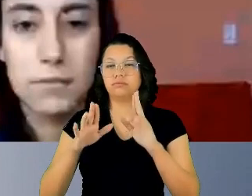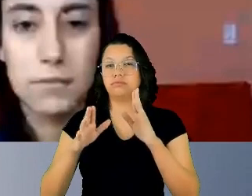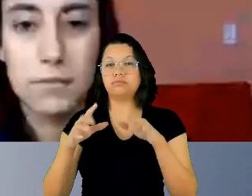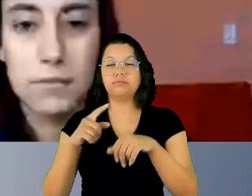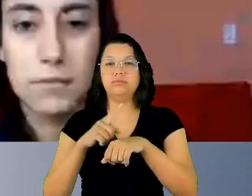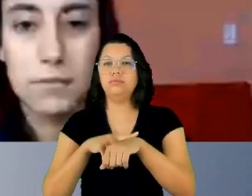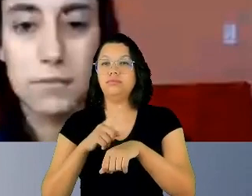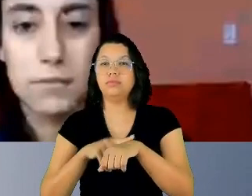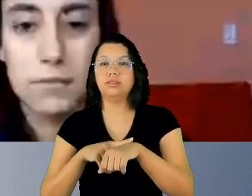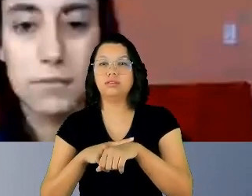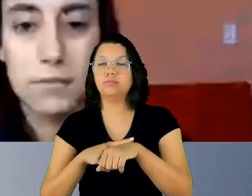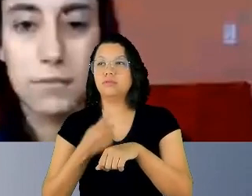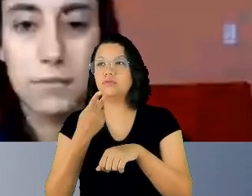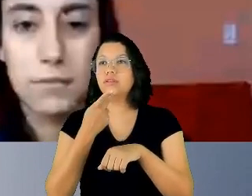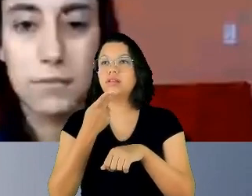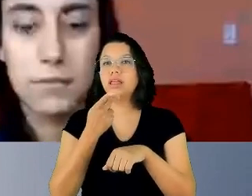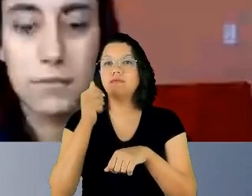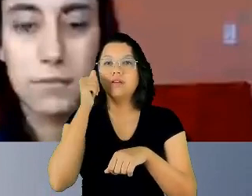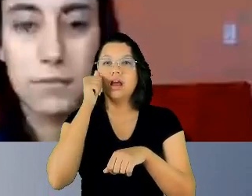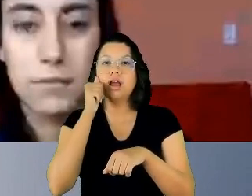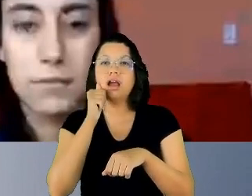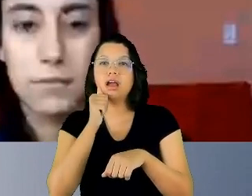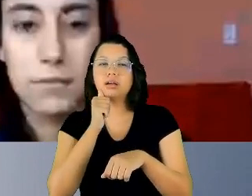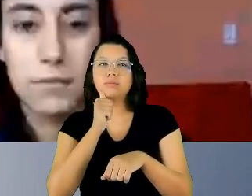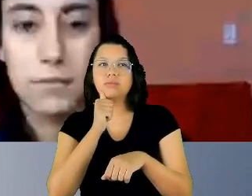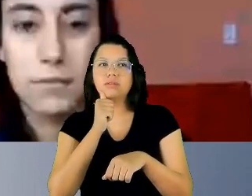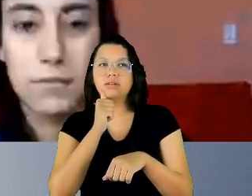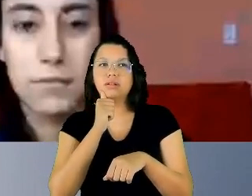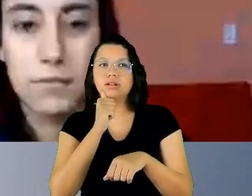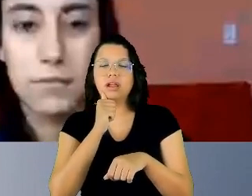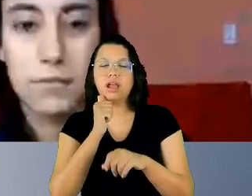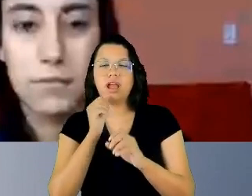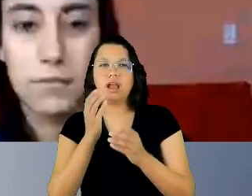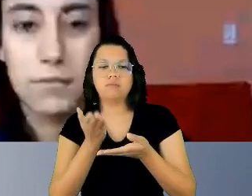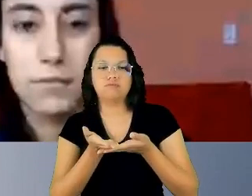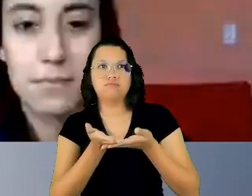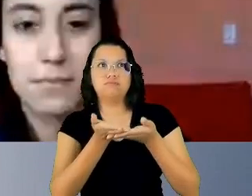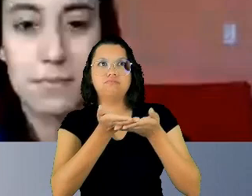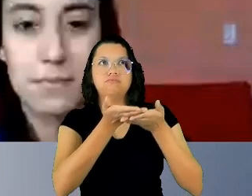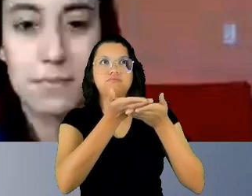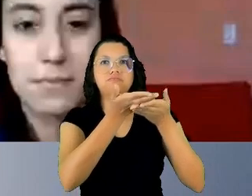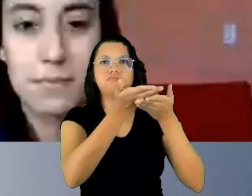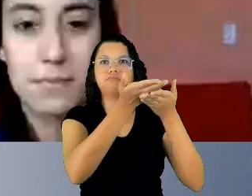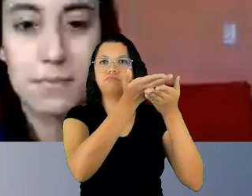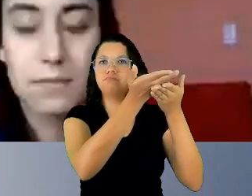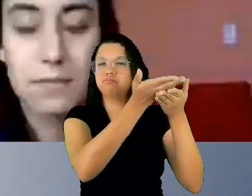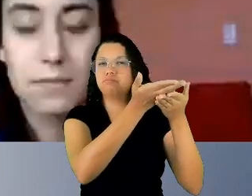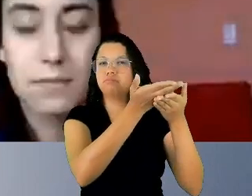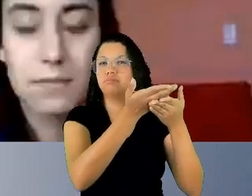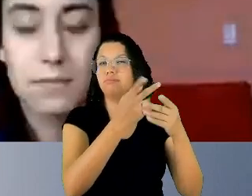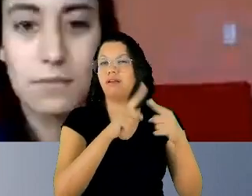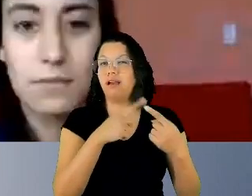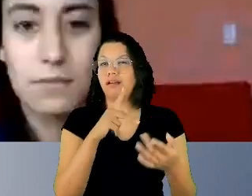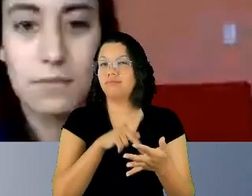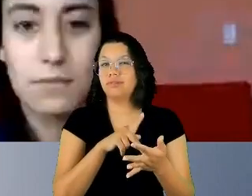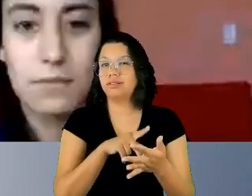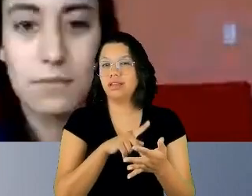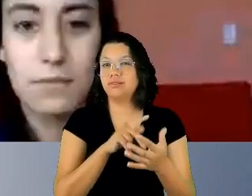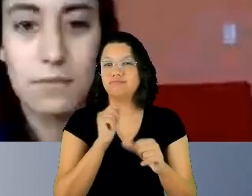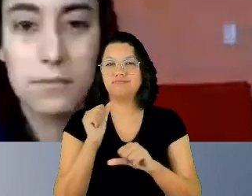colocavam a mulher aparentemente num patamar superior. Na verdade, estava